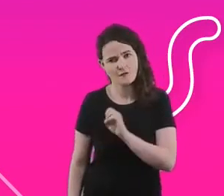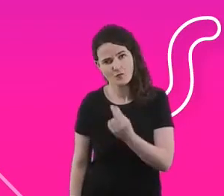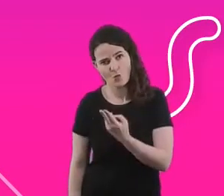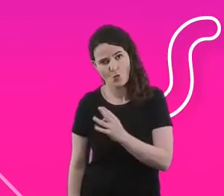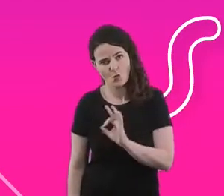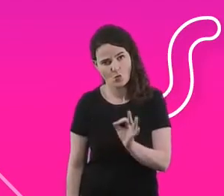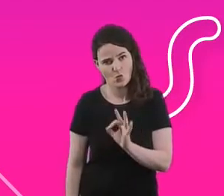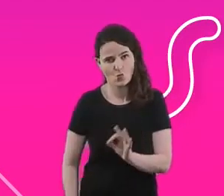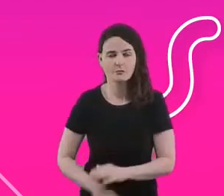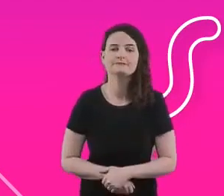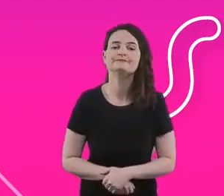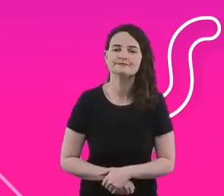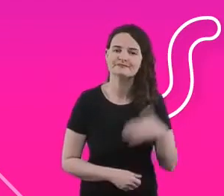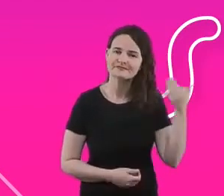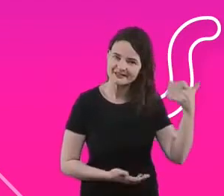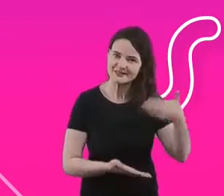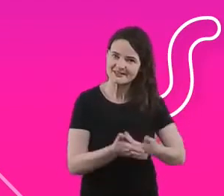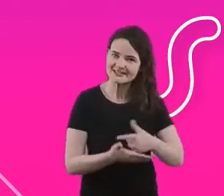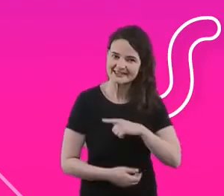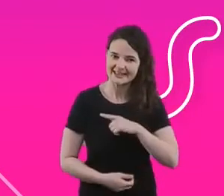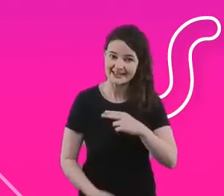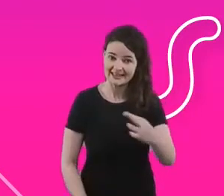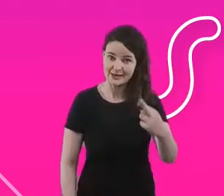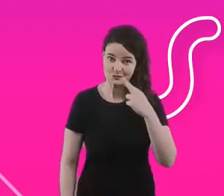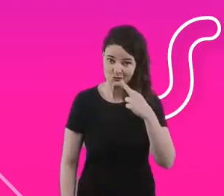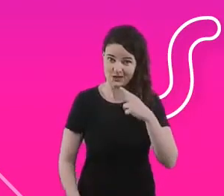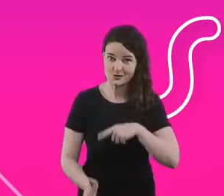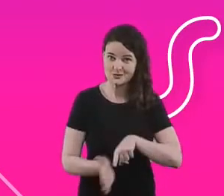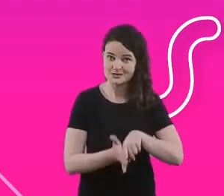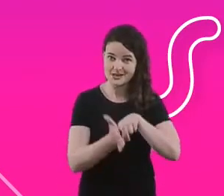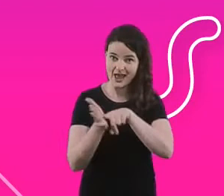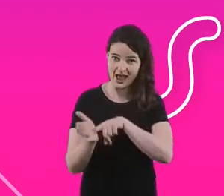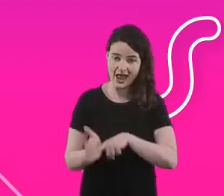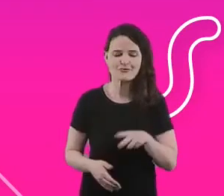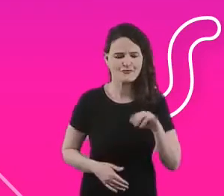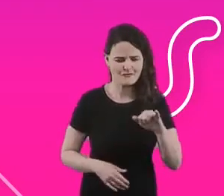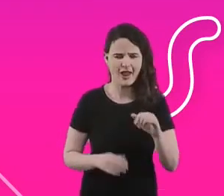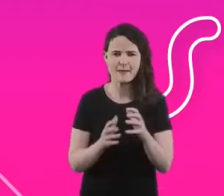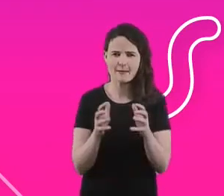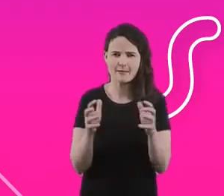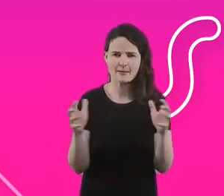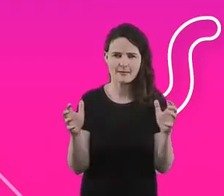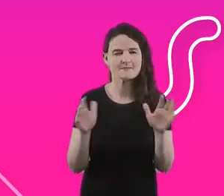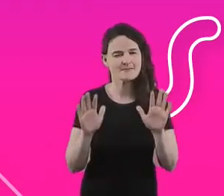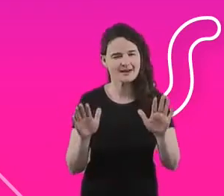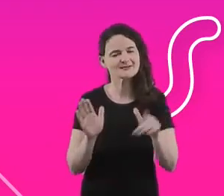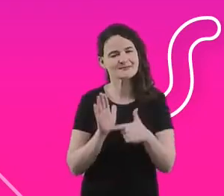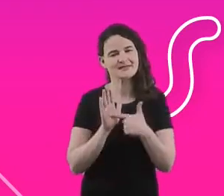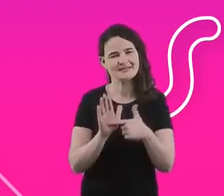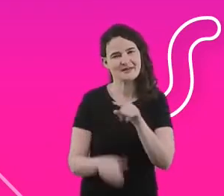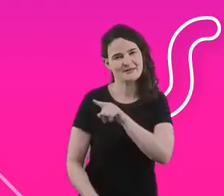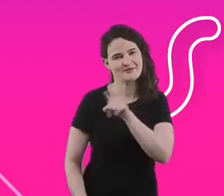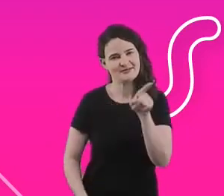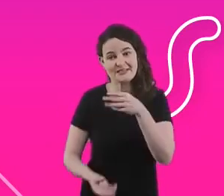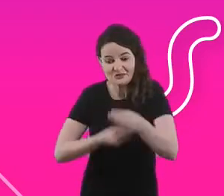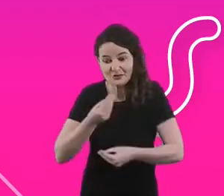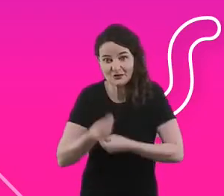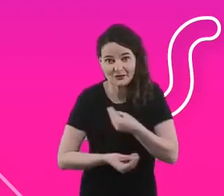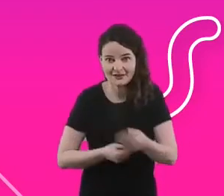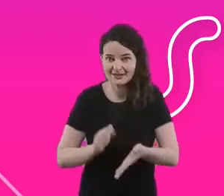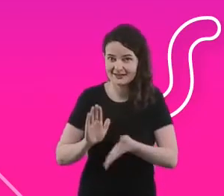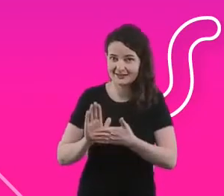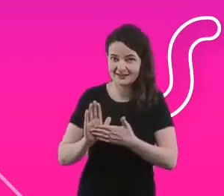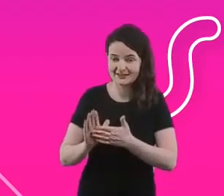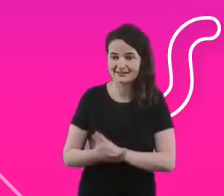Até hoje, a tem esses resultados, a gente vai crescer muito mais, mas só para trazer um pouquinho para vocês como é que a gente está de número.